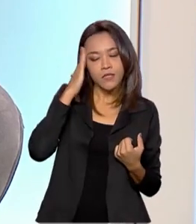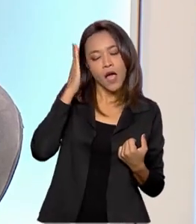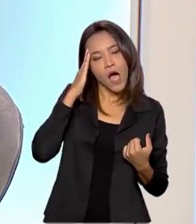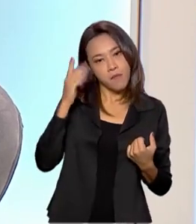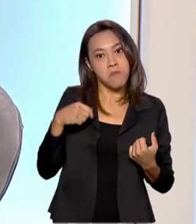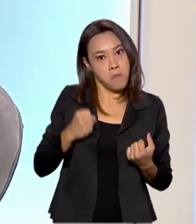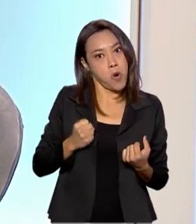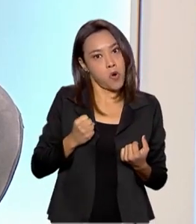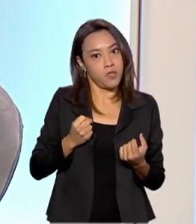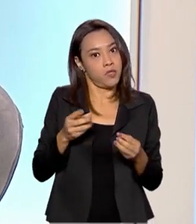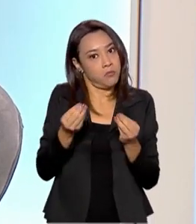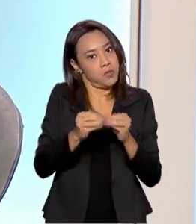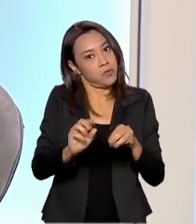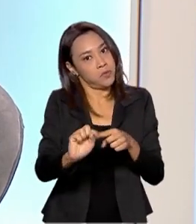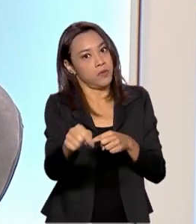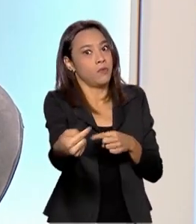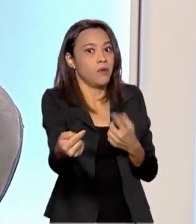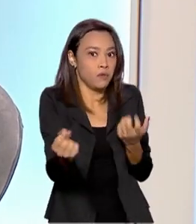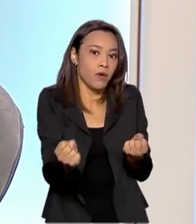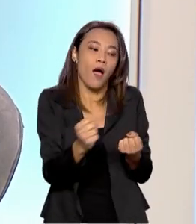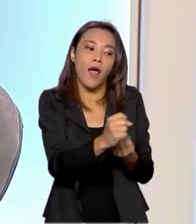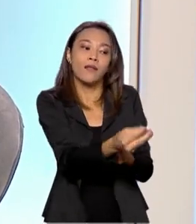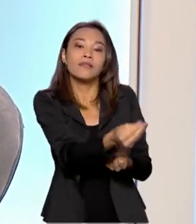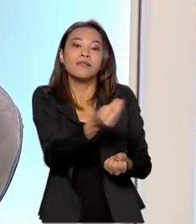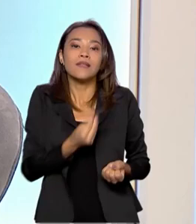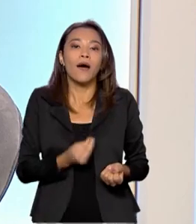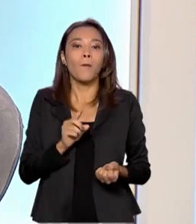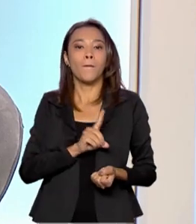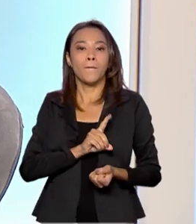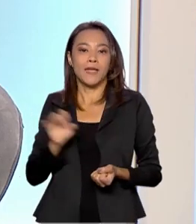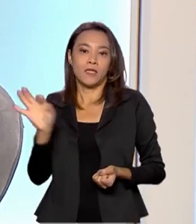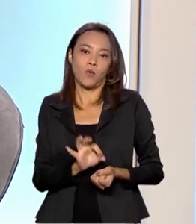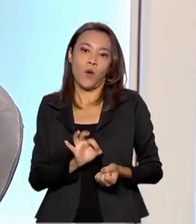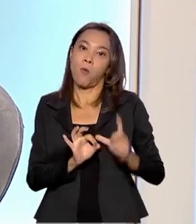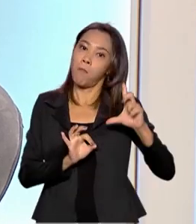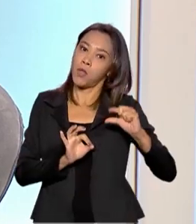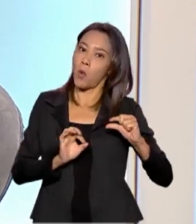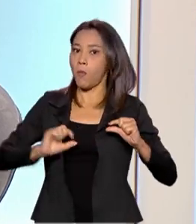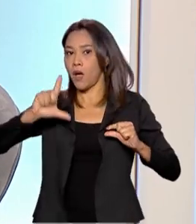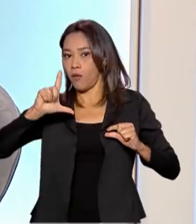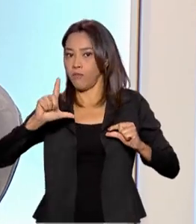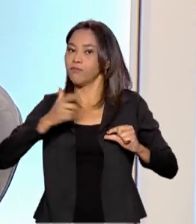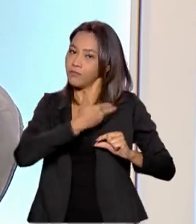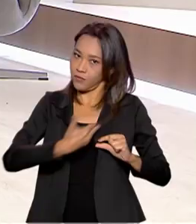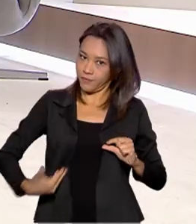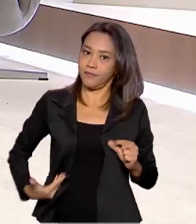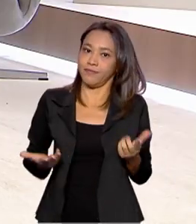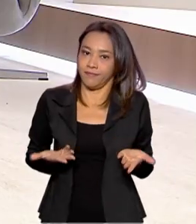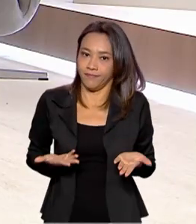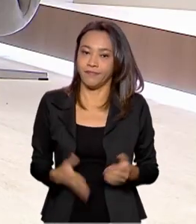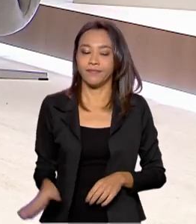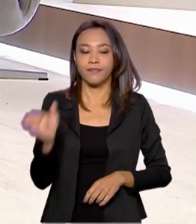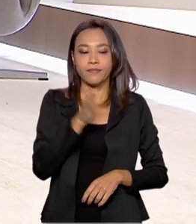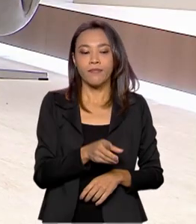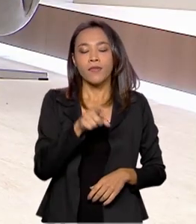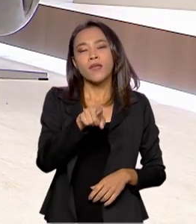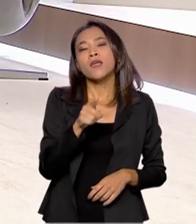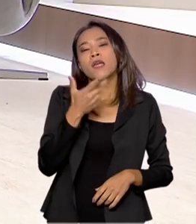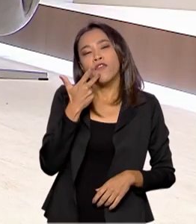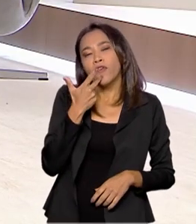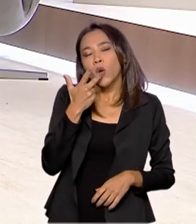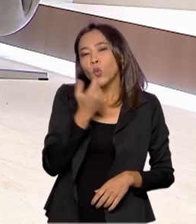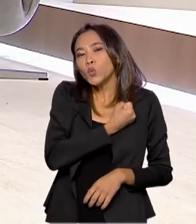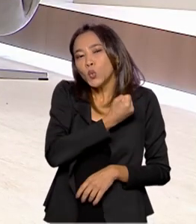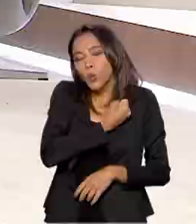risco que ela pode assumir, ela dá um percentual maior ou menor em óleo para a União. O Paulo citou aqui no começo do programa alguns